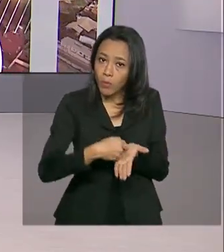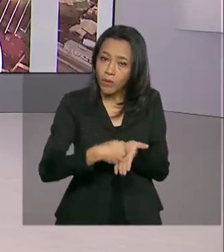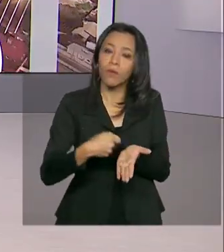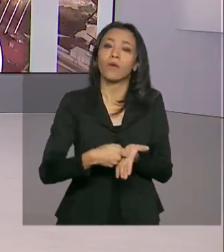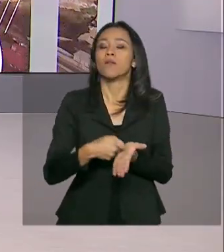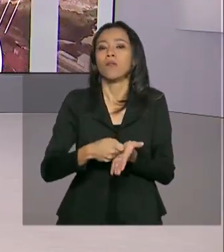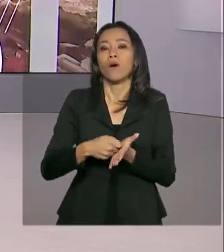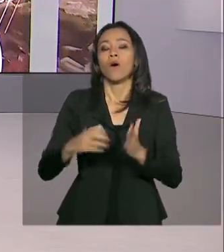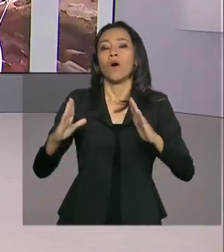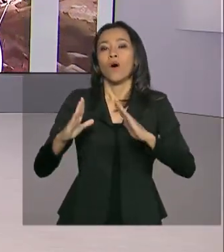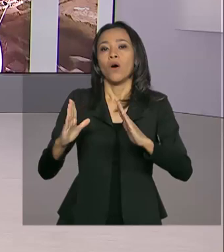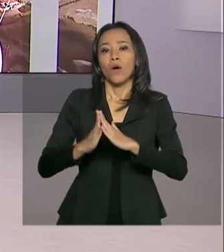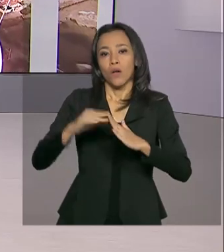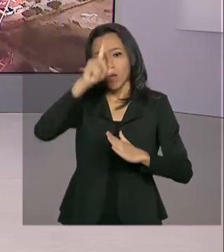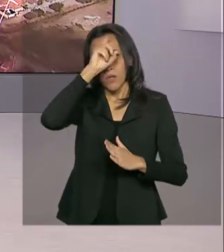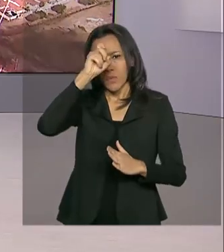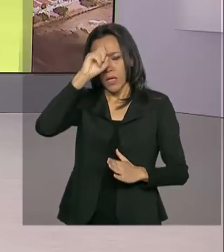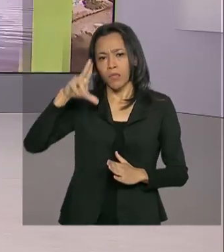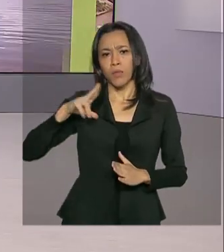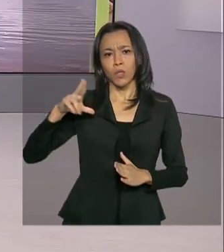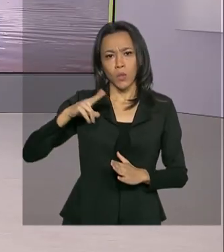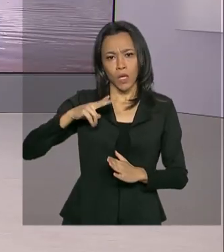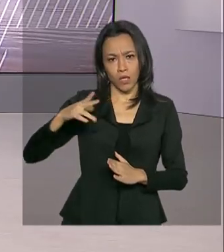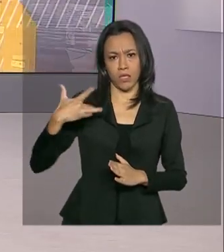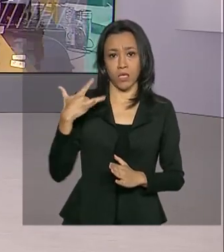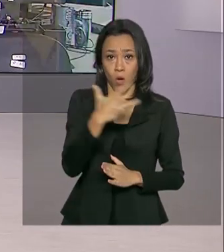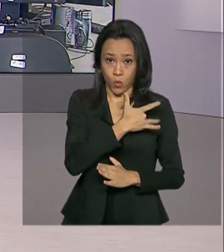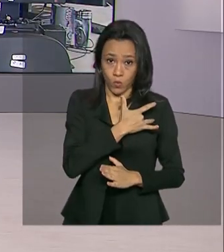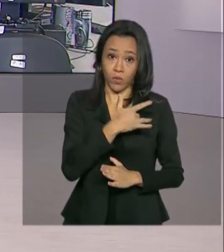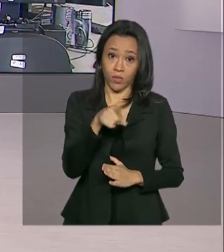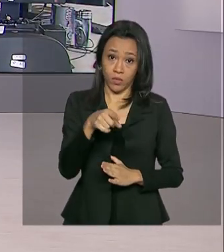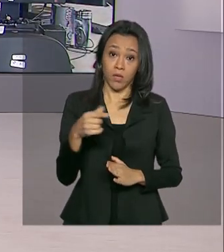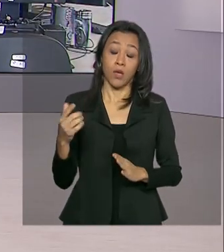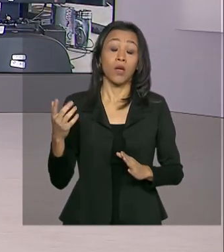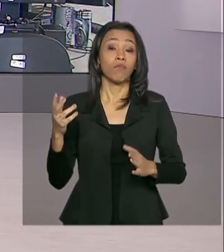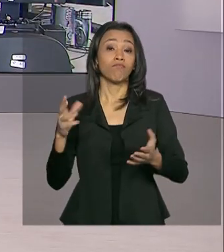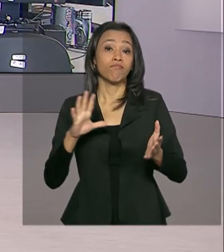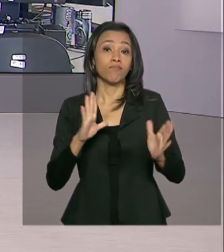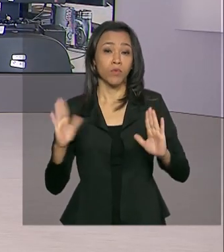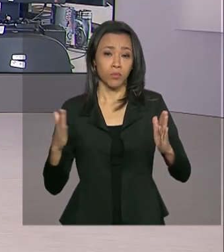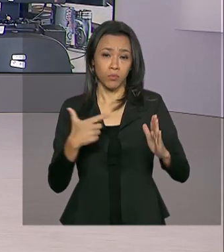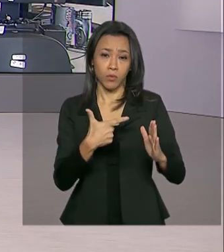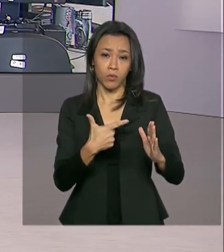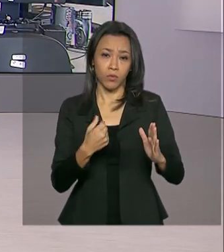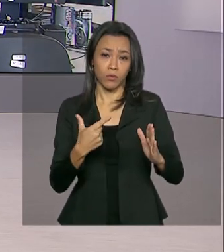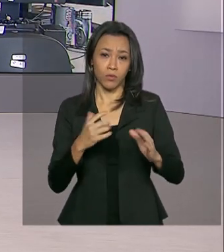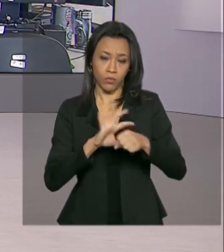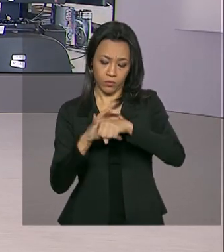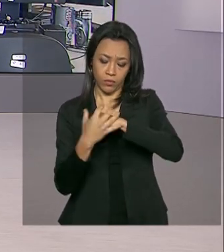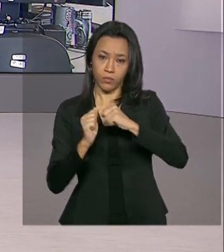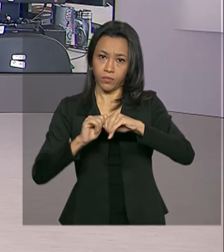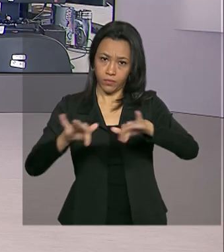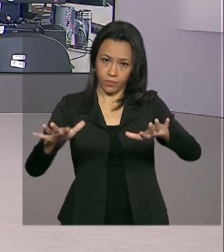para diagnosticar a Covid-19. Vamos ao Rio de Janeiro, Cláudia Boiunga conta pra gente. Cláudia, bom dia.